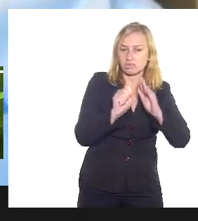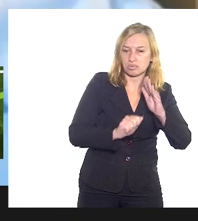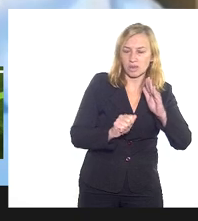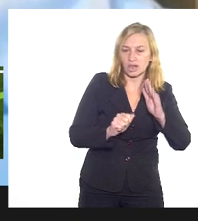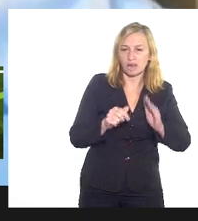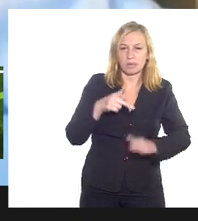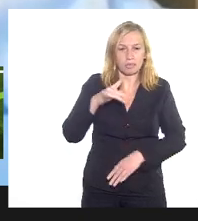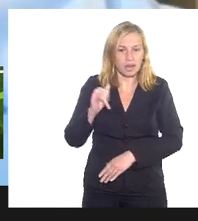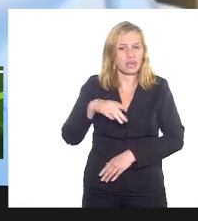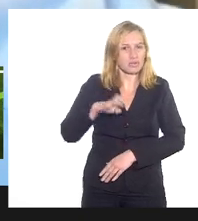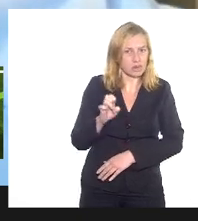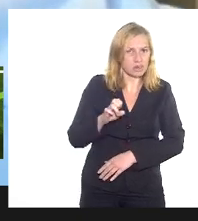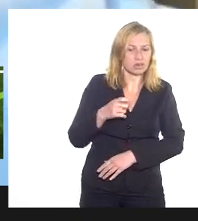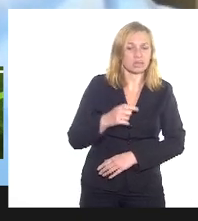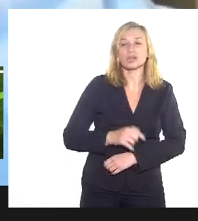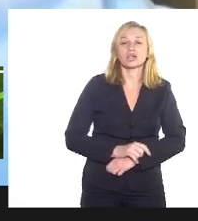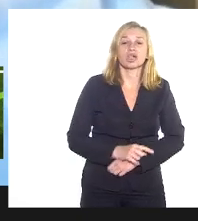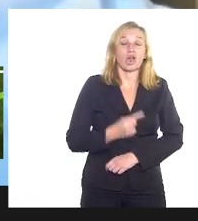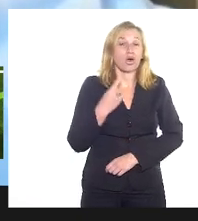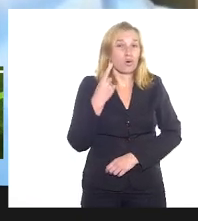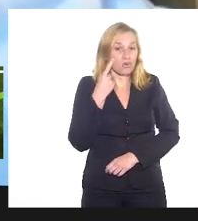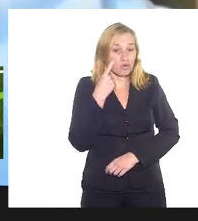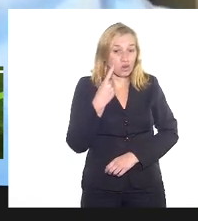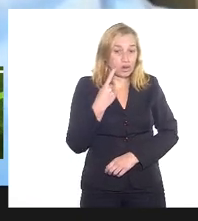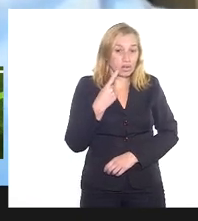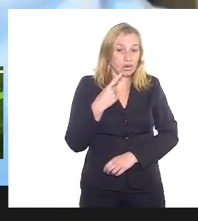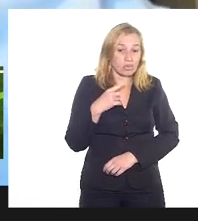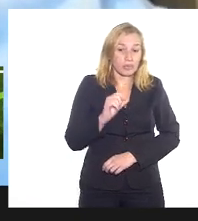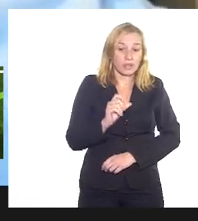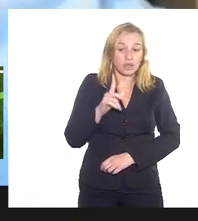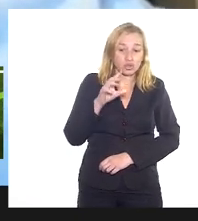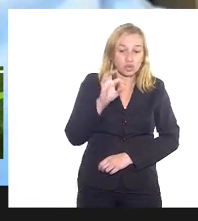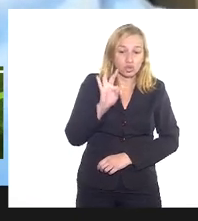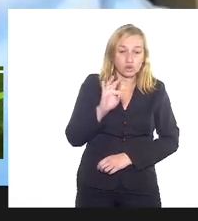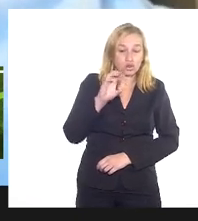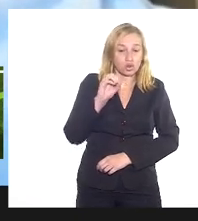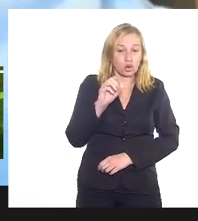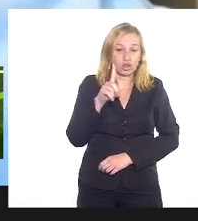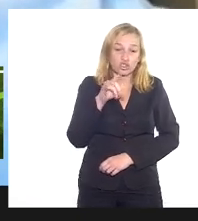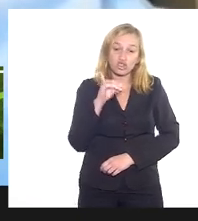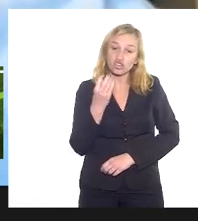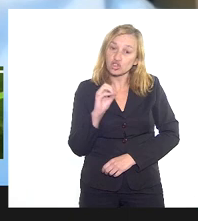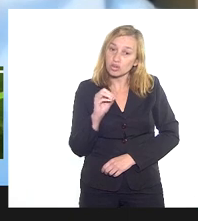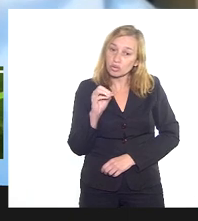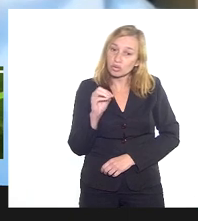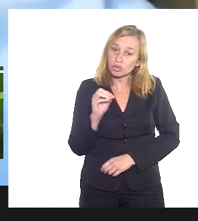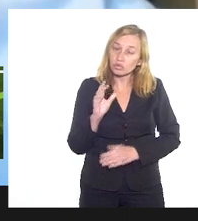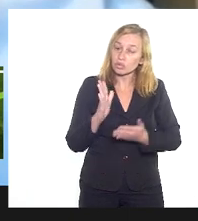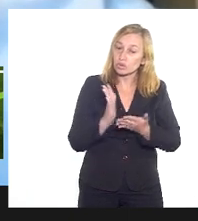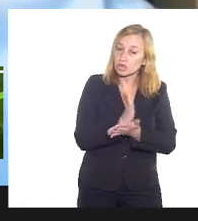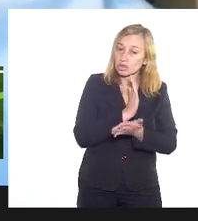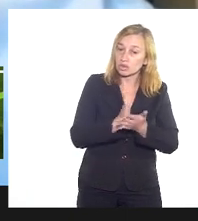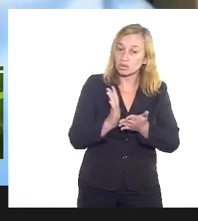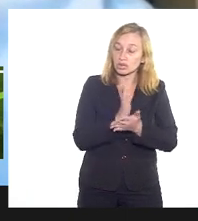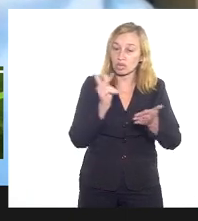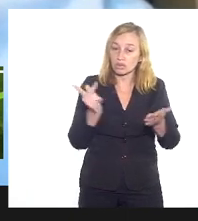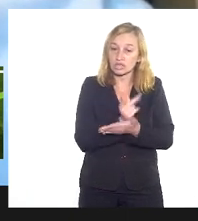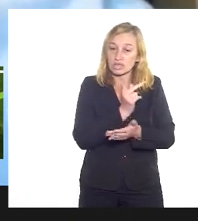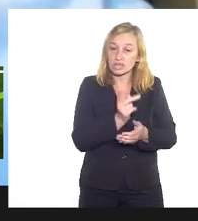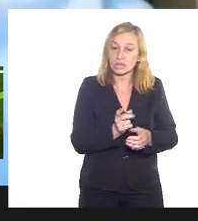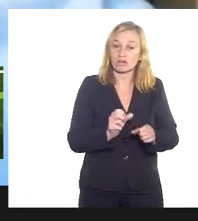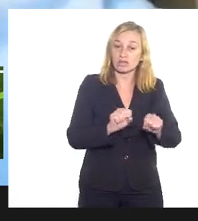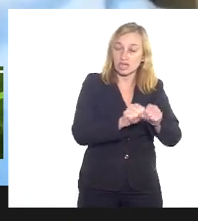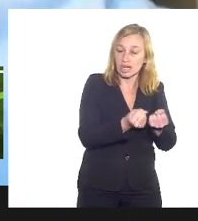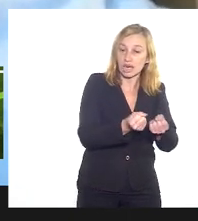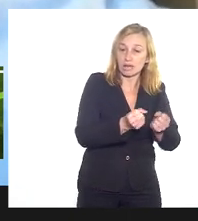Eu assisti aqui o depoimento do Totinho, os casos de invasão em Campos, etc.